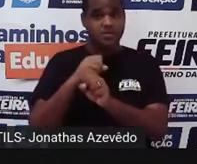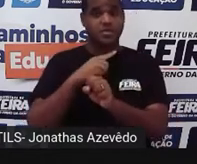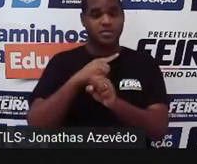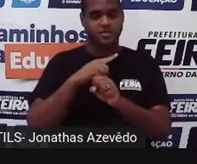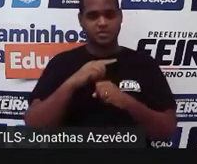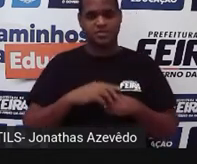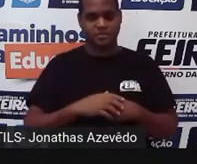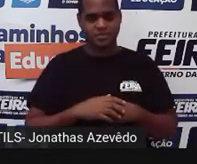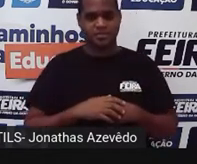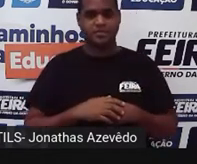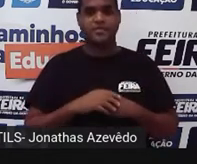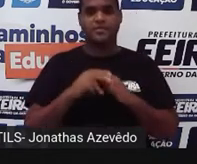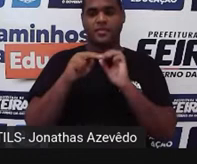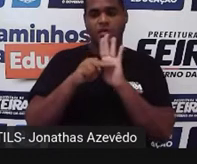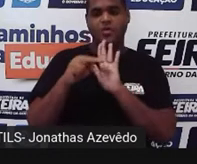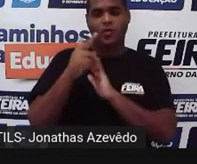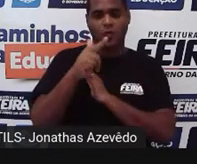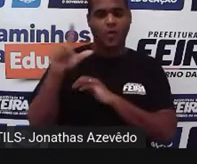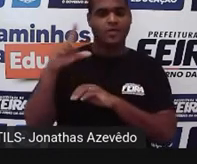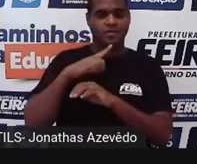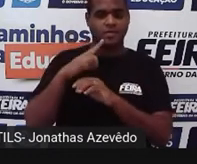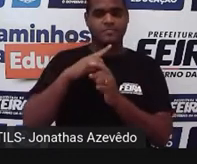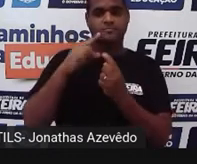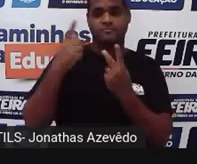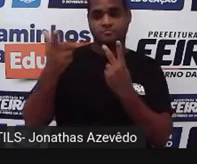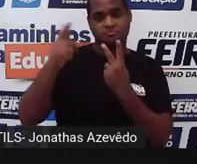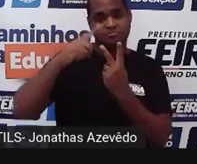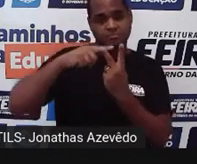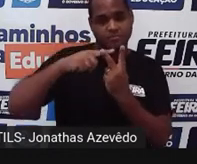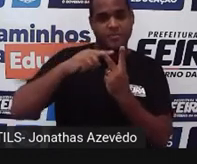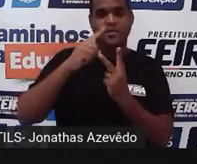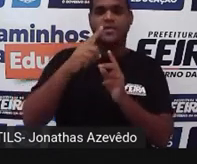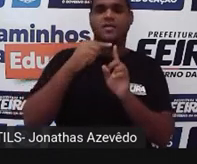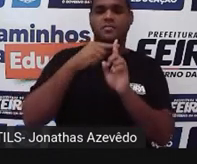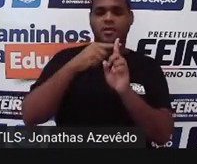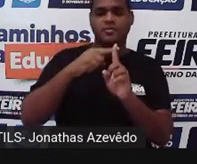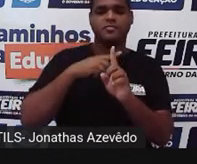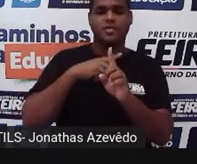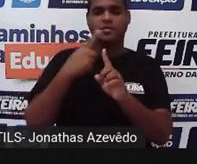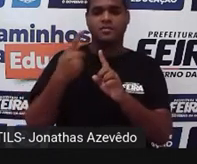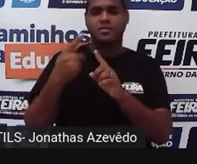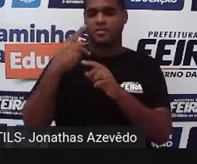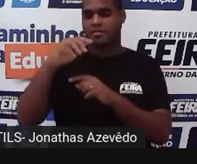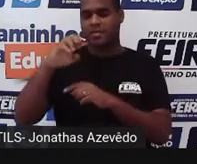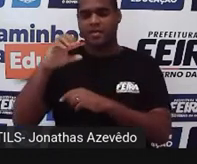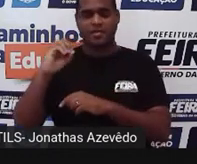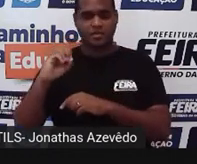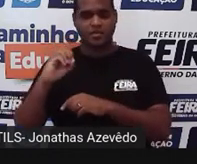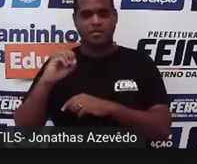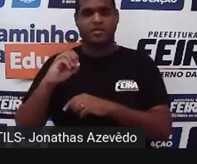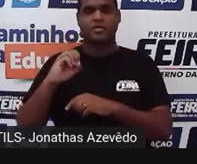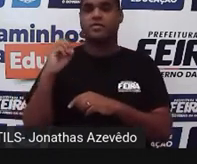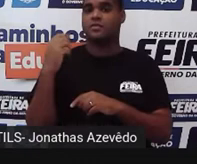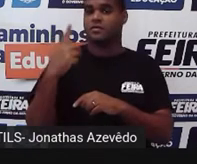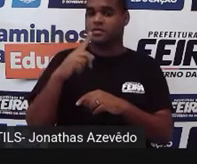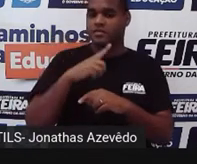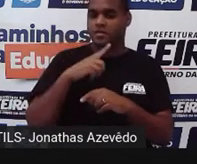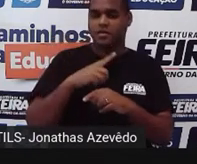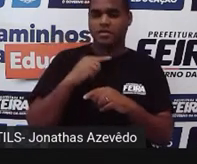com a nota da outra unidade multiplicada pelo seu peso ó peso 3